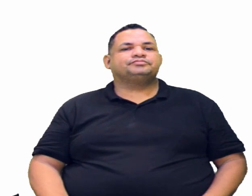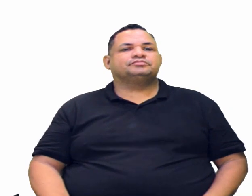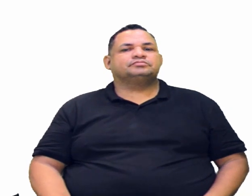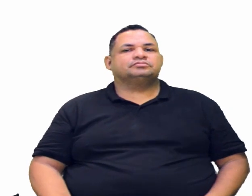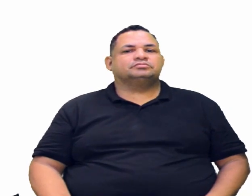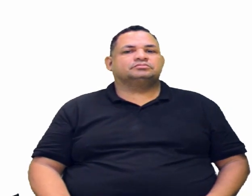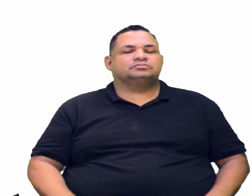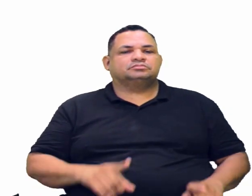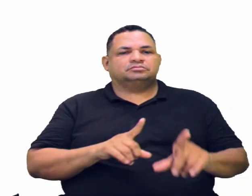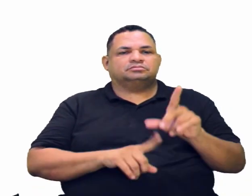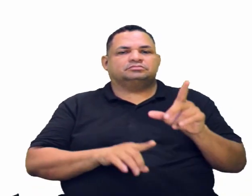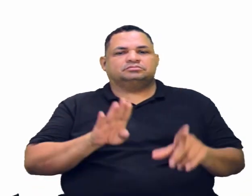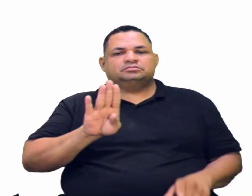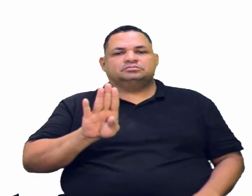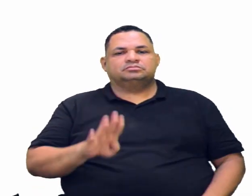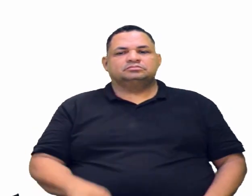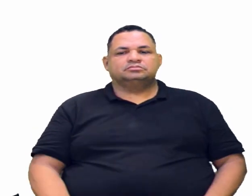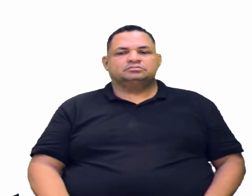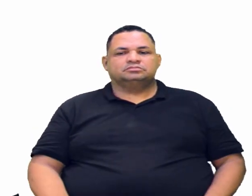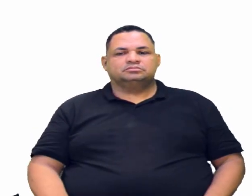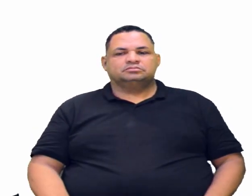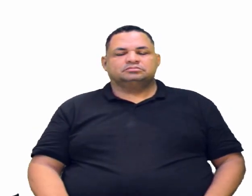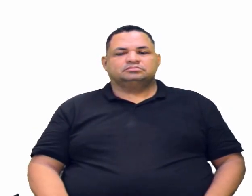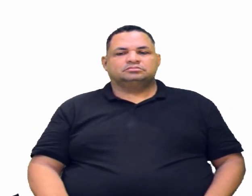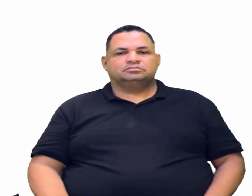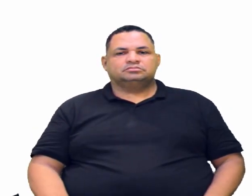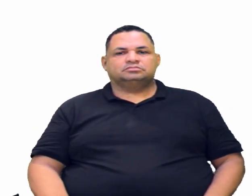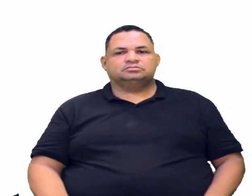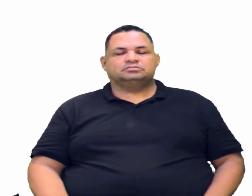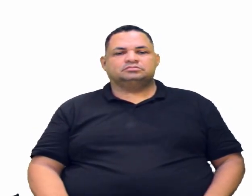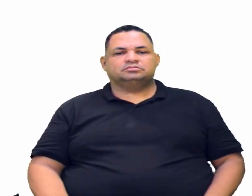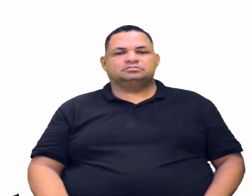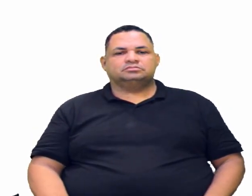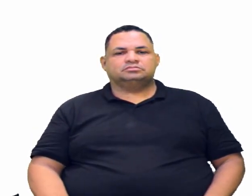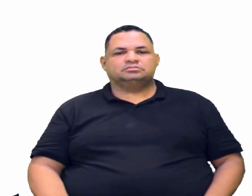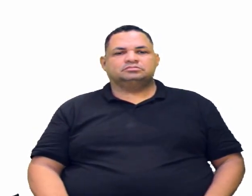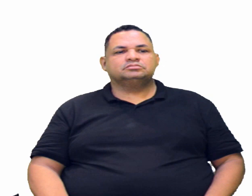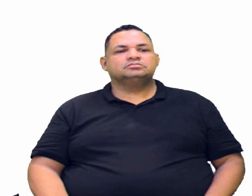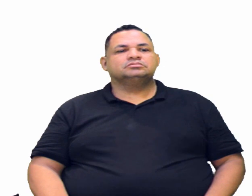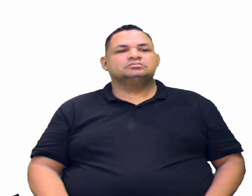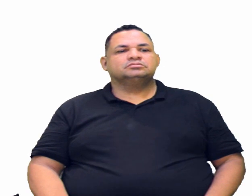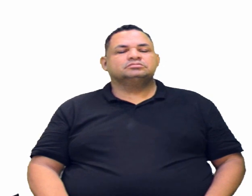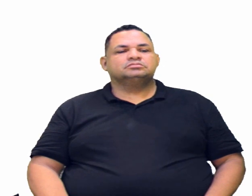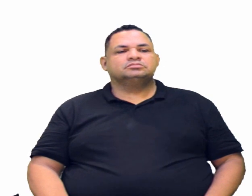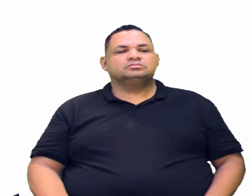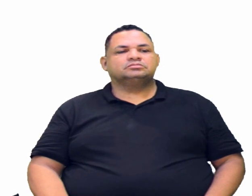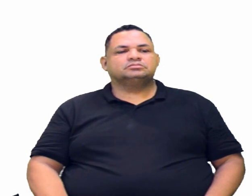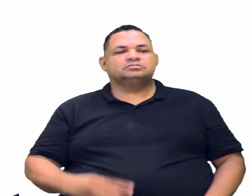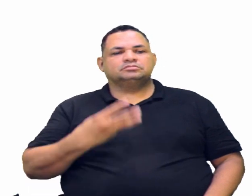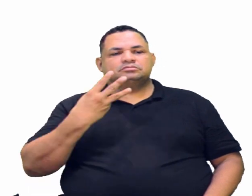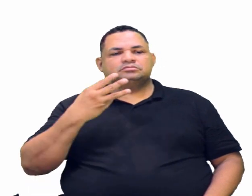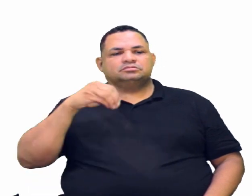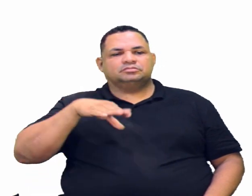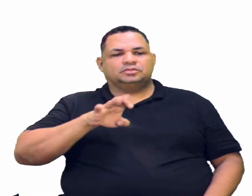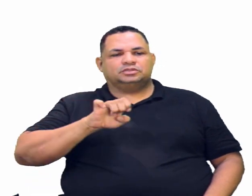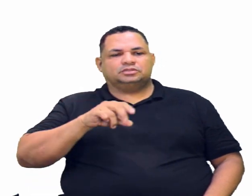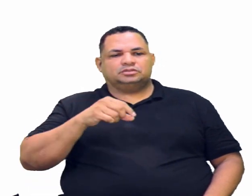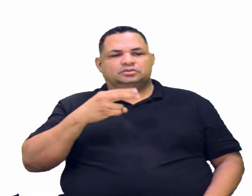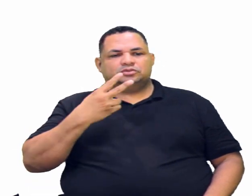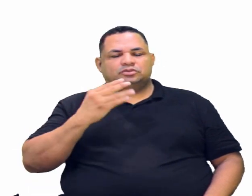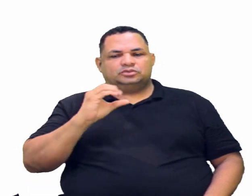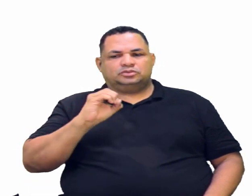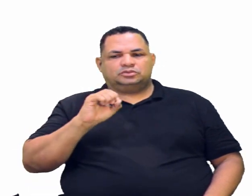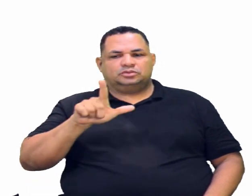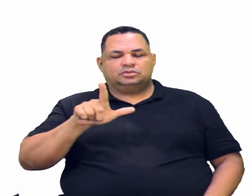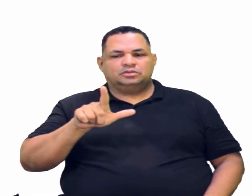nossa letra B. Olha só aqui, esse é o 3-metil-butan-2